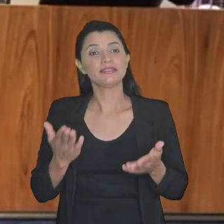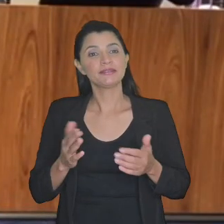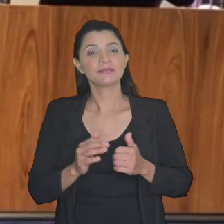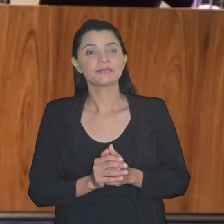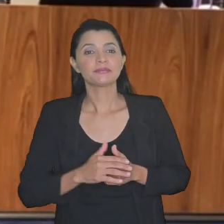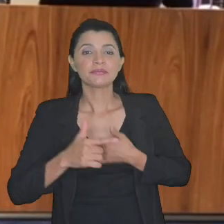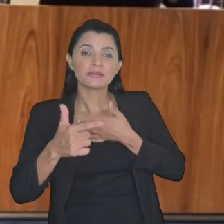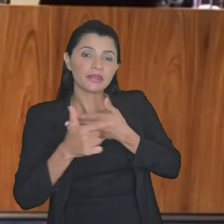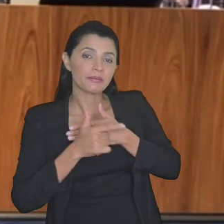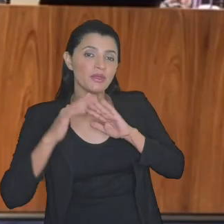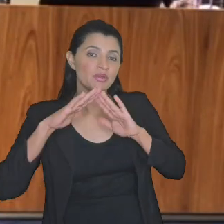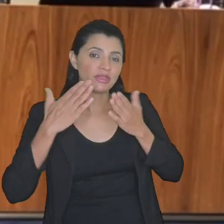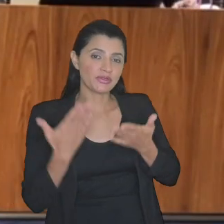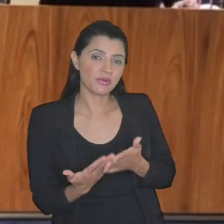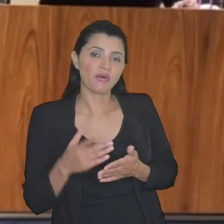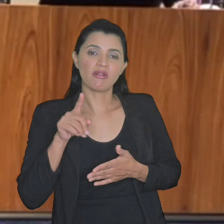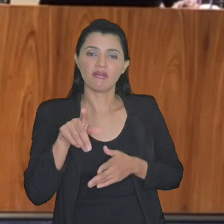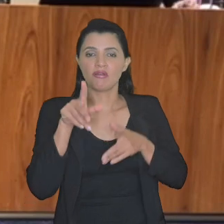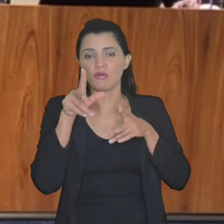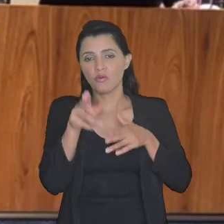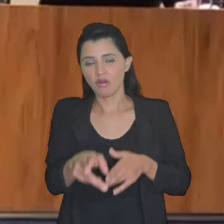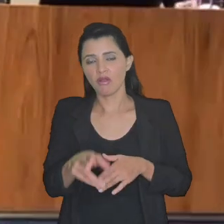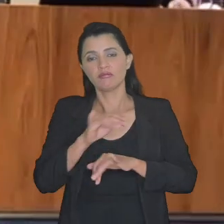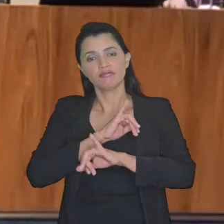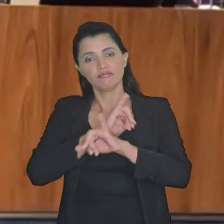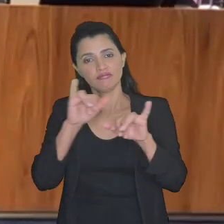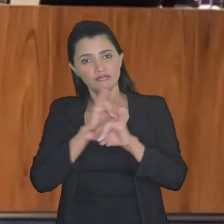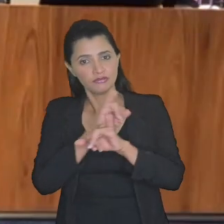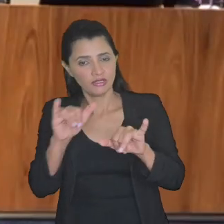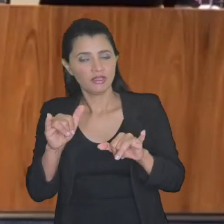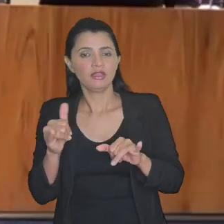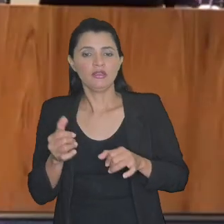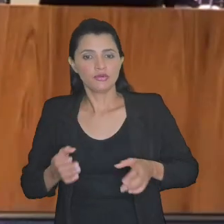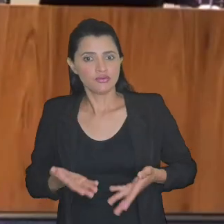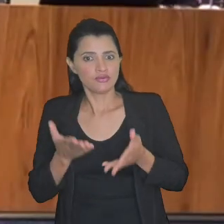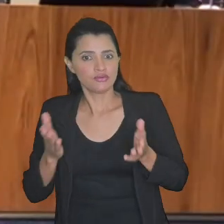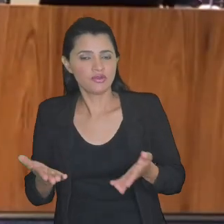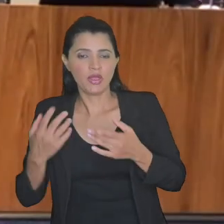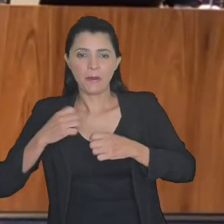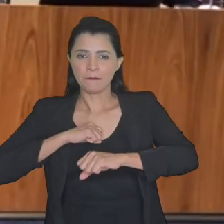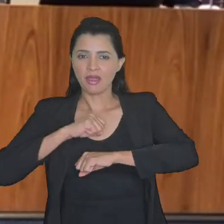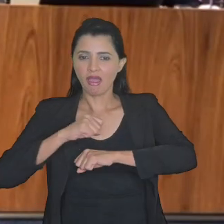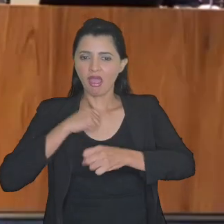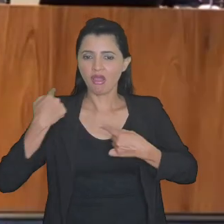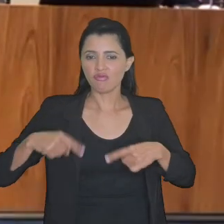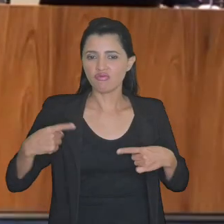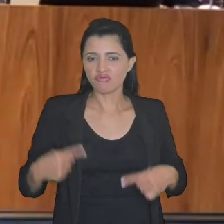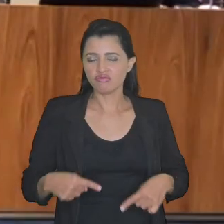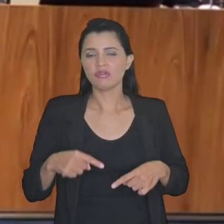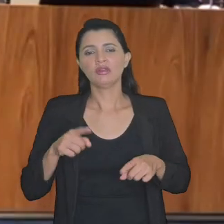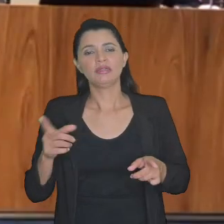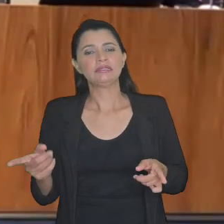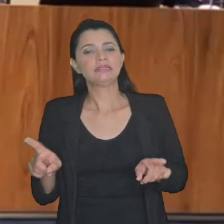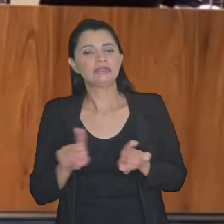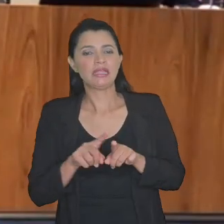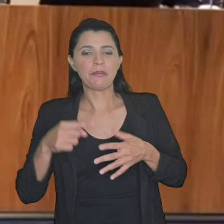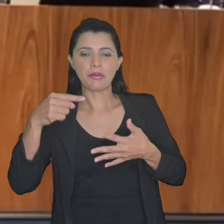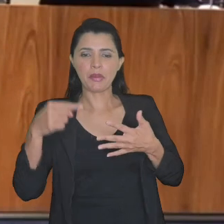fico bastante feliz o papel da escola de magistrados é esse como disse antes de fomentar o debate